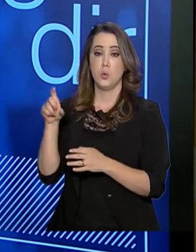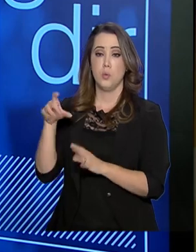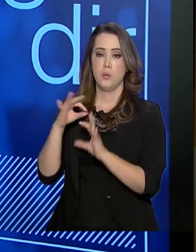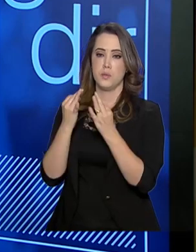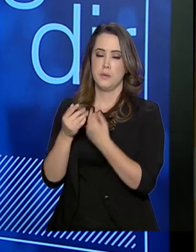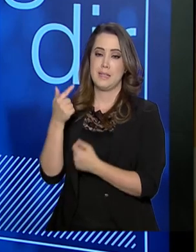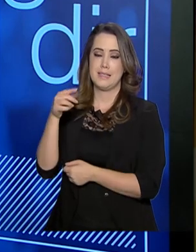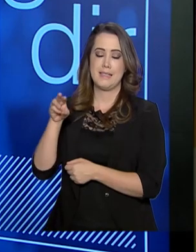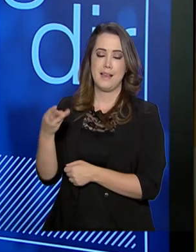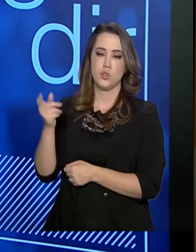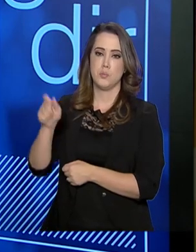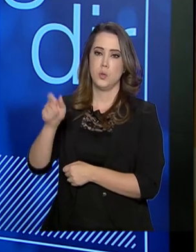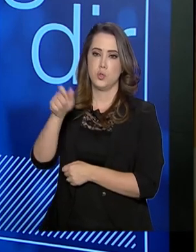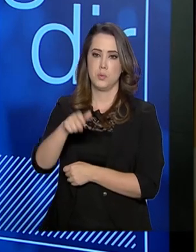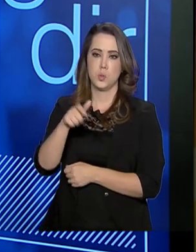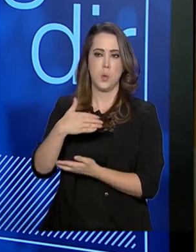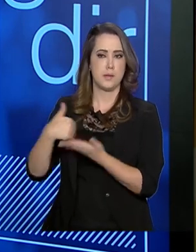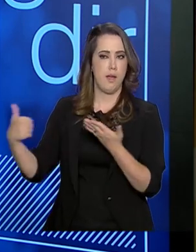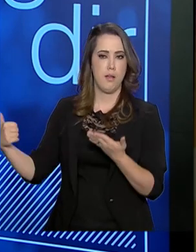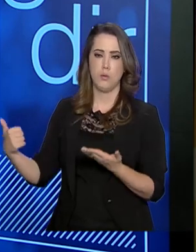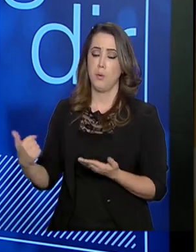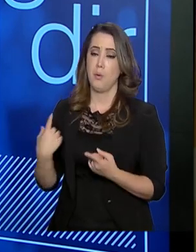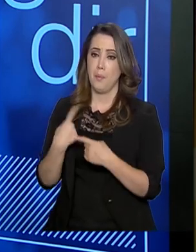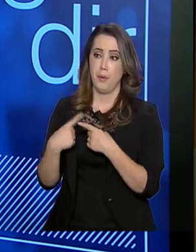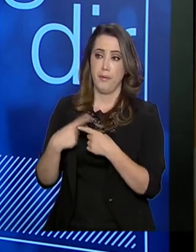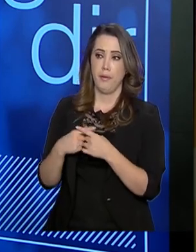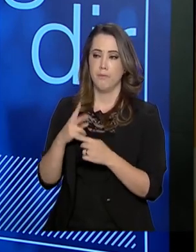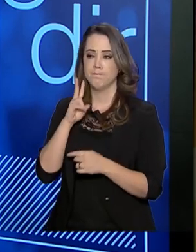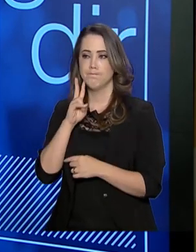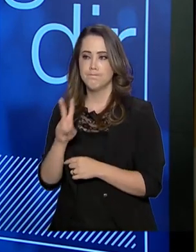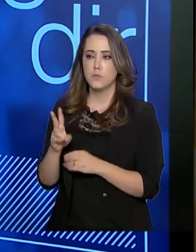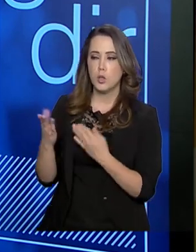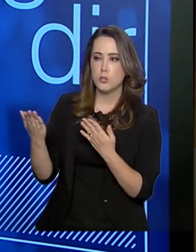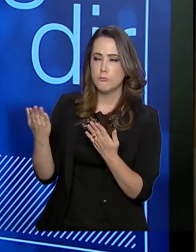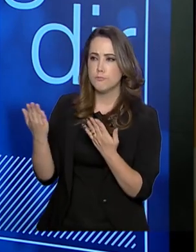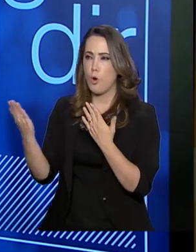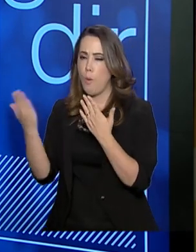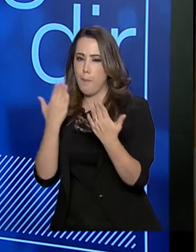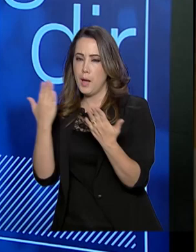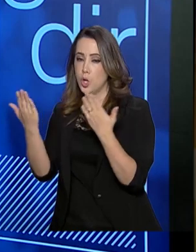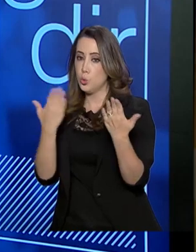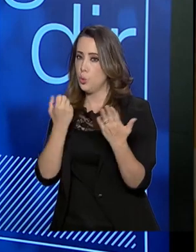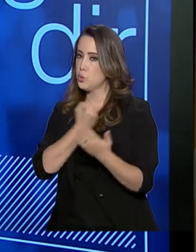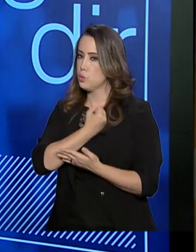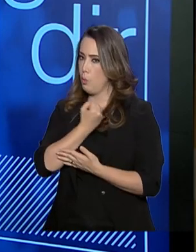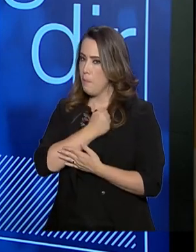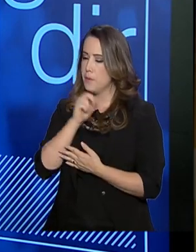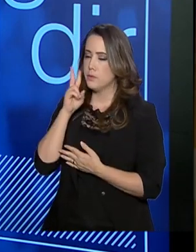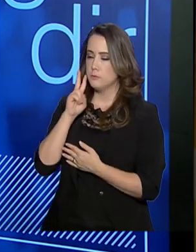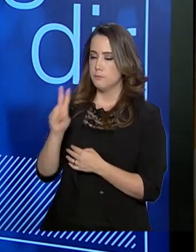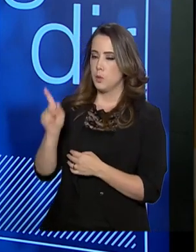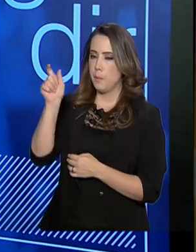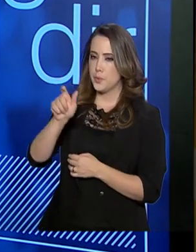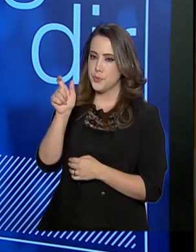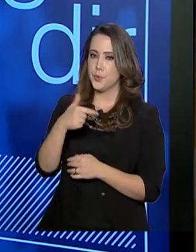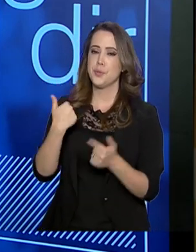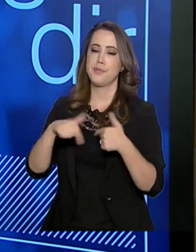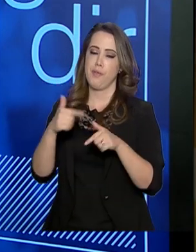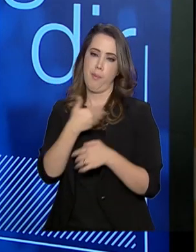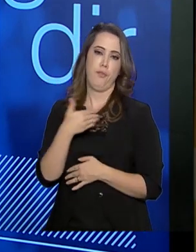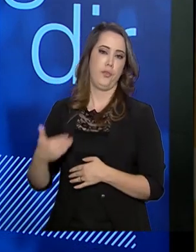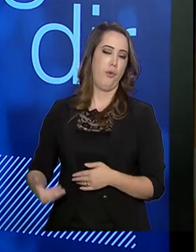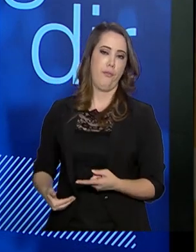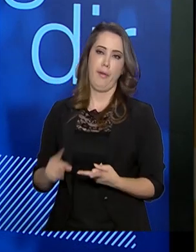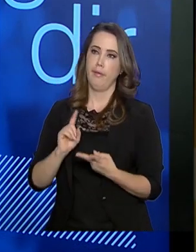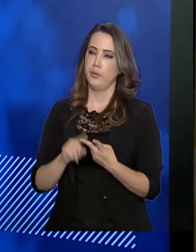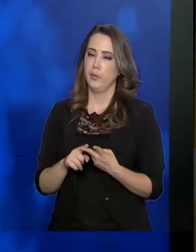7,6 milhões de famílias. Porque na hora que foram fazer o cruzamento de dados, tinha gente que era servidor público,